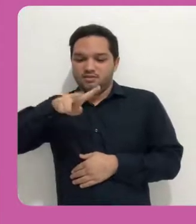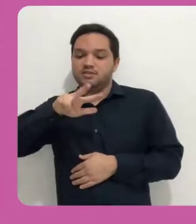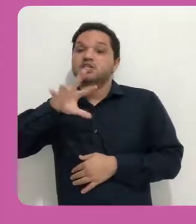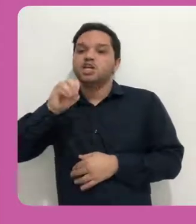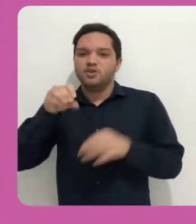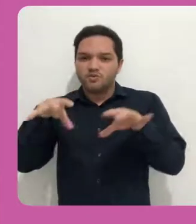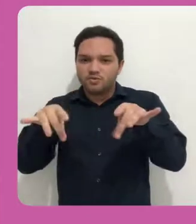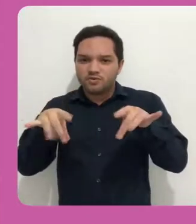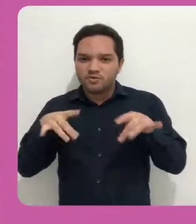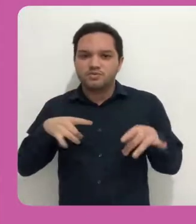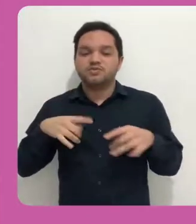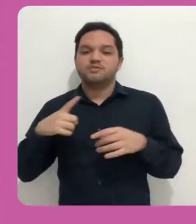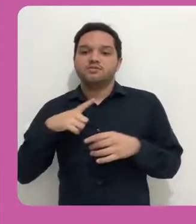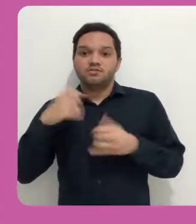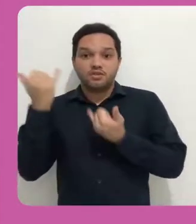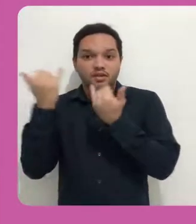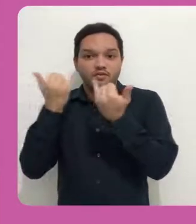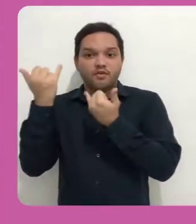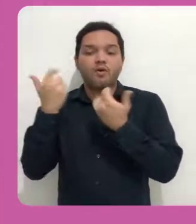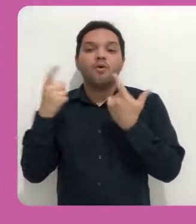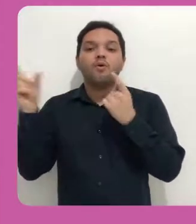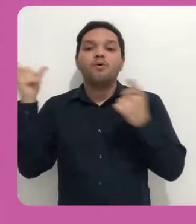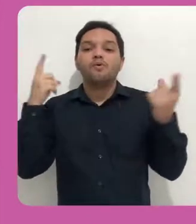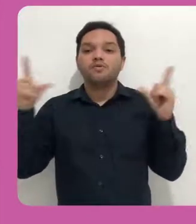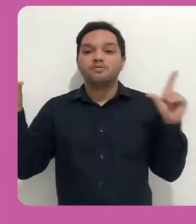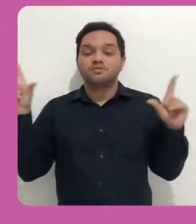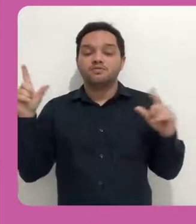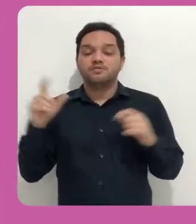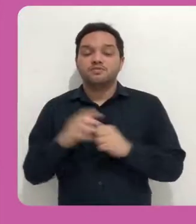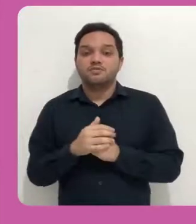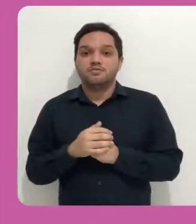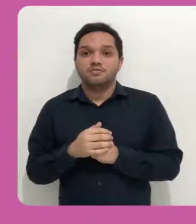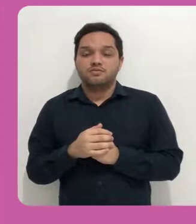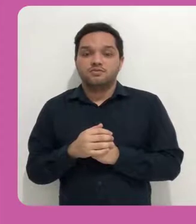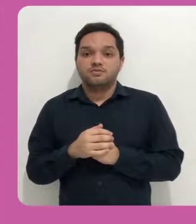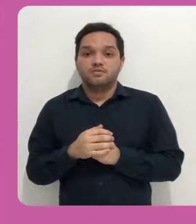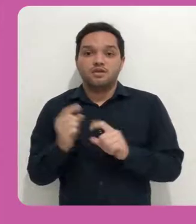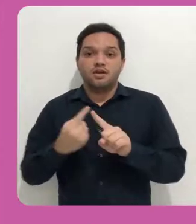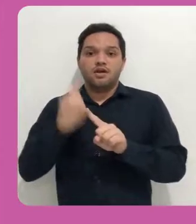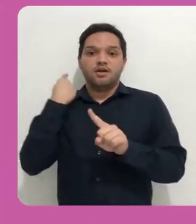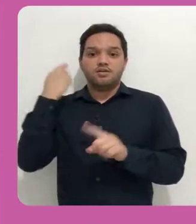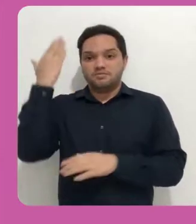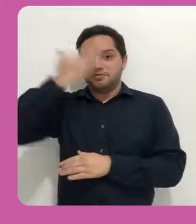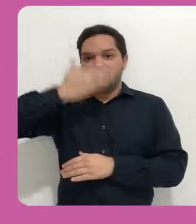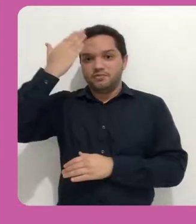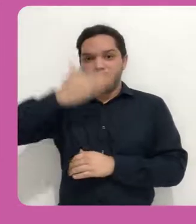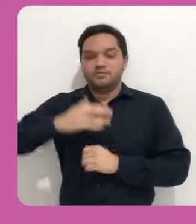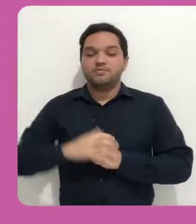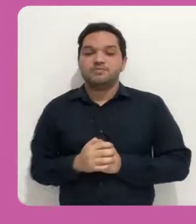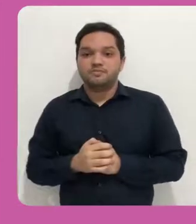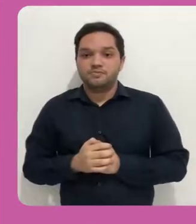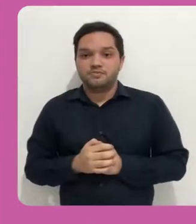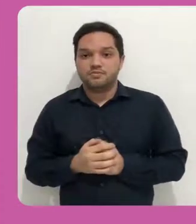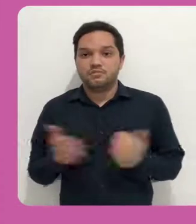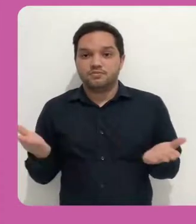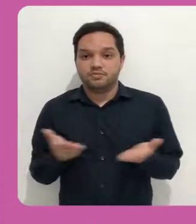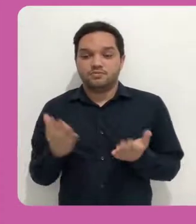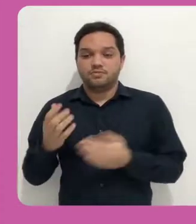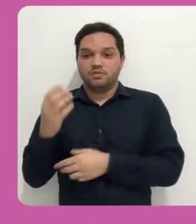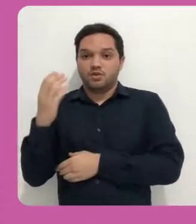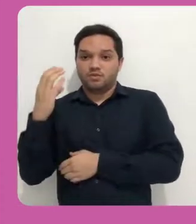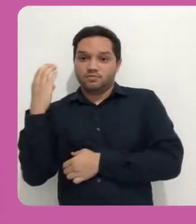gente não via. Então eu vou incluir um arquivo. Deixa eu ver um arquivo aqui. Um arquivo